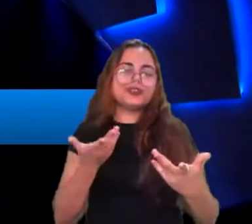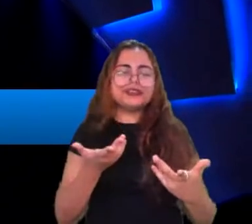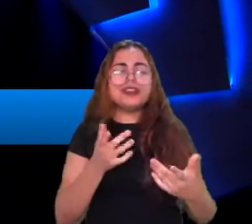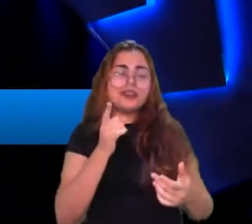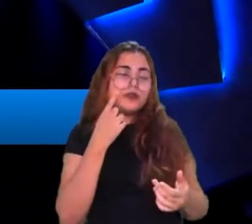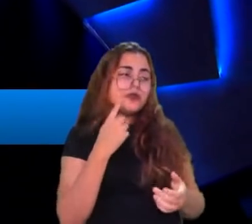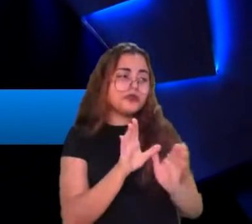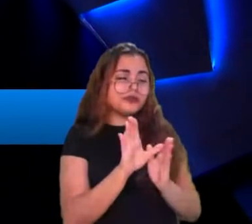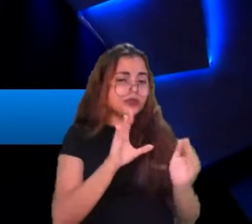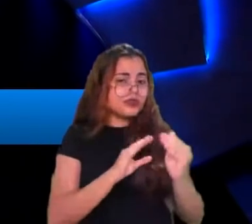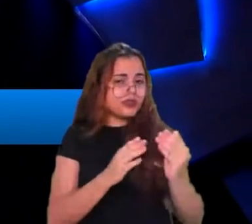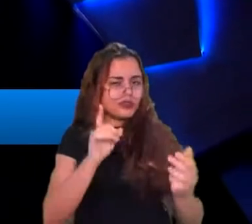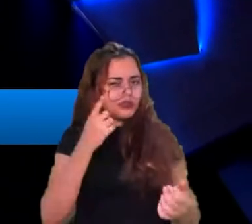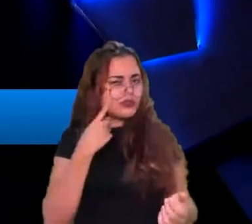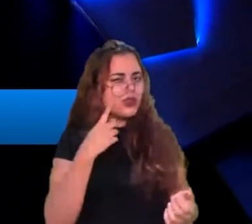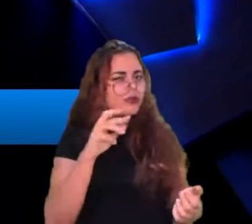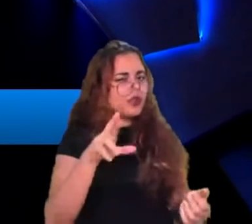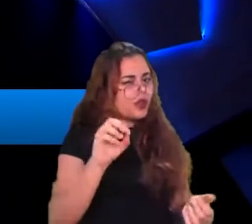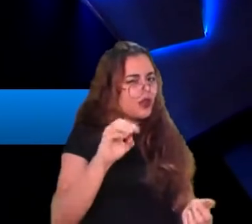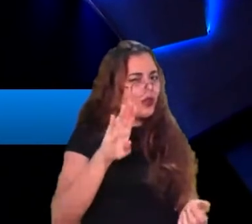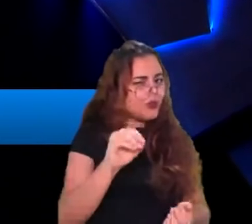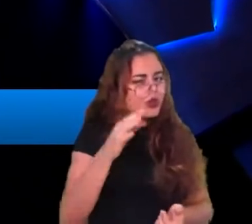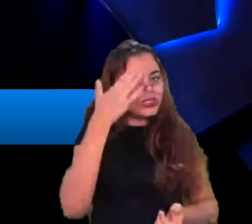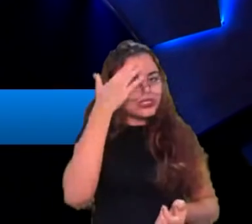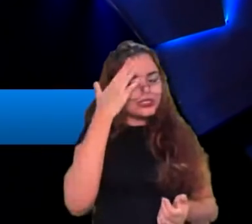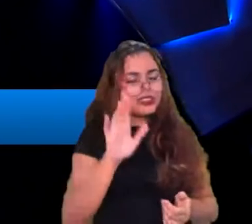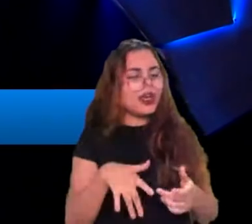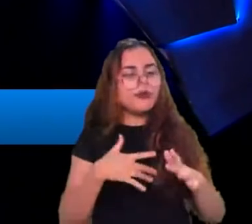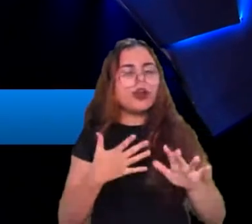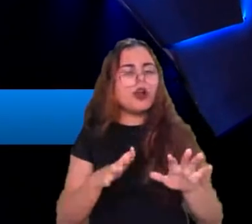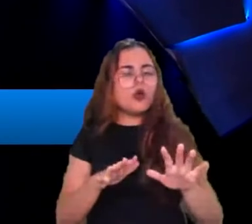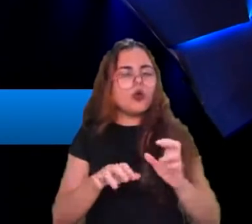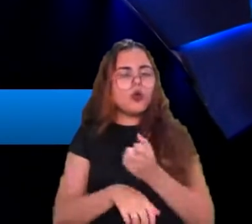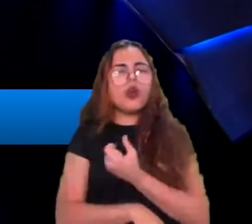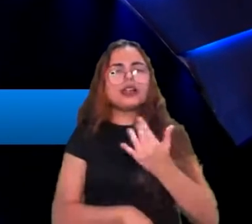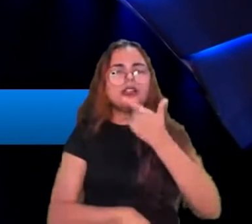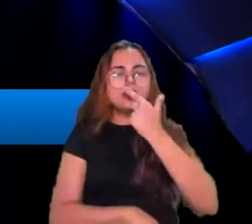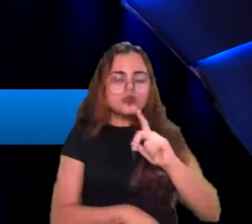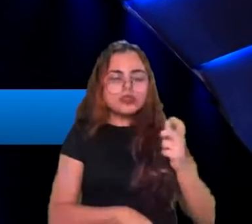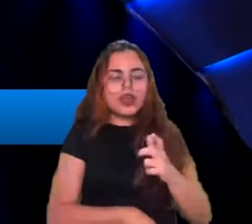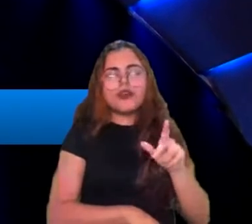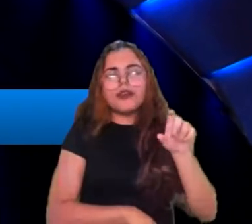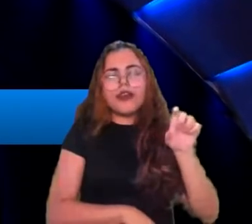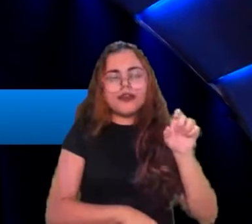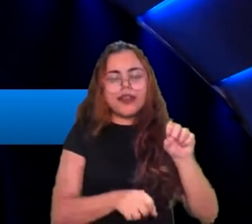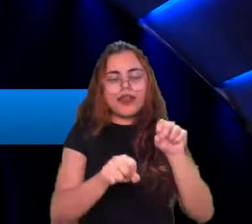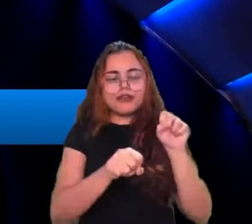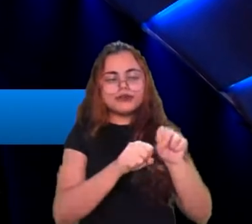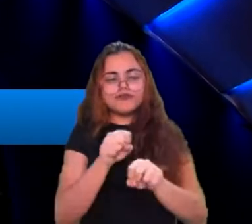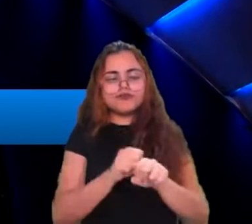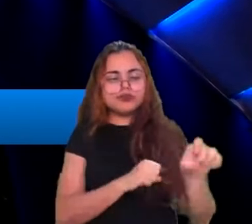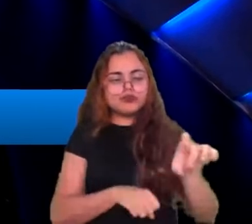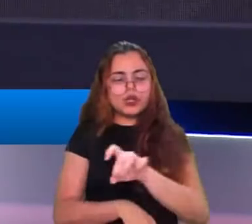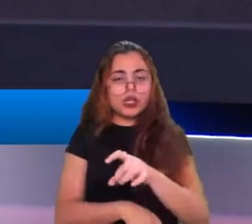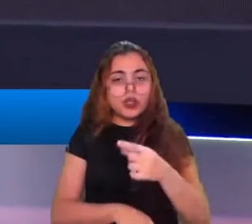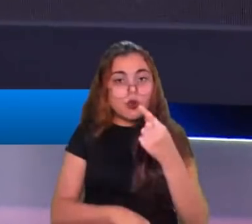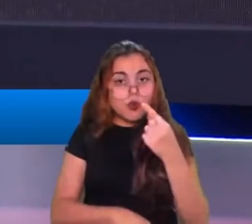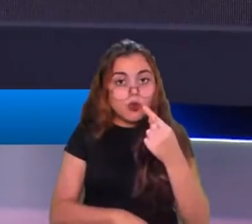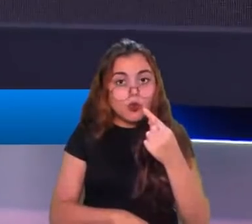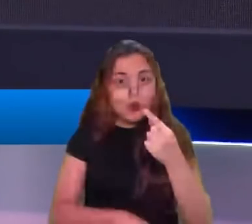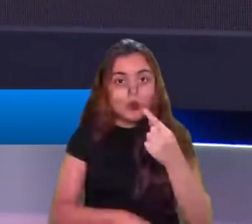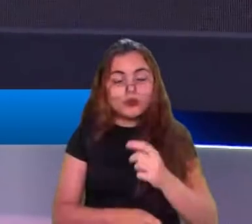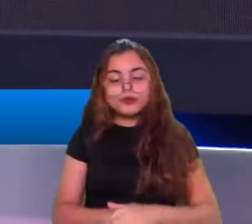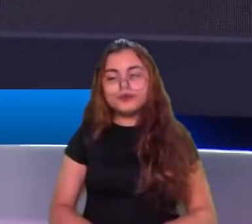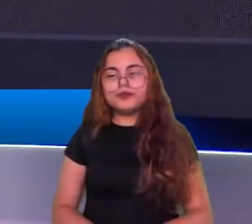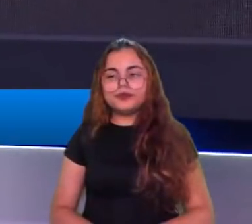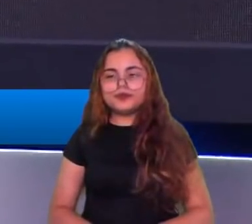quantos abates ele tava de pegar um card de abate chuta um literalmente um você você num